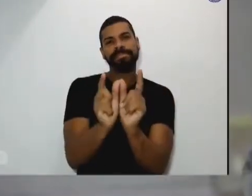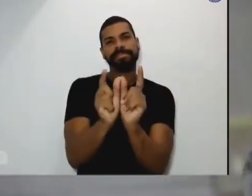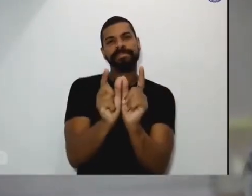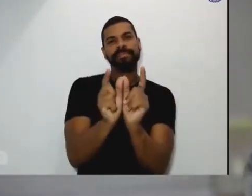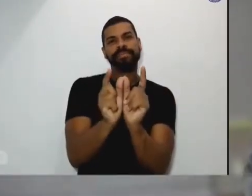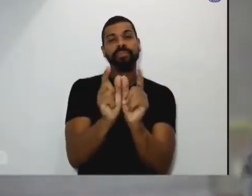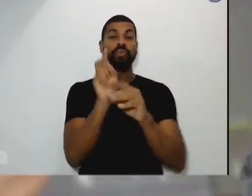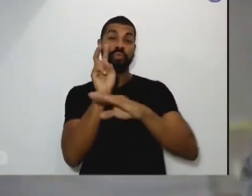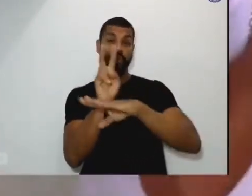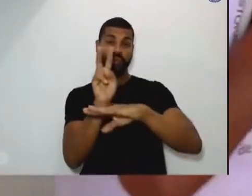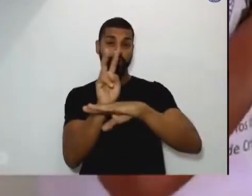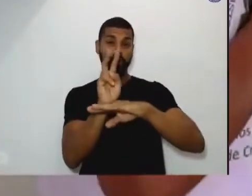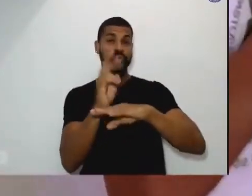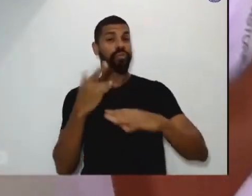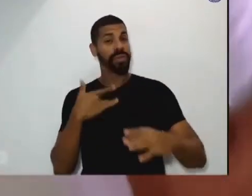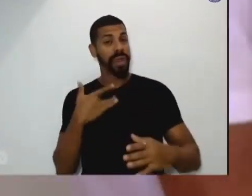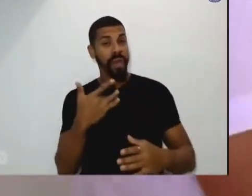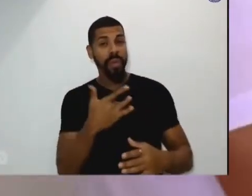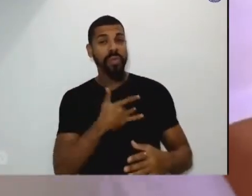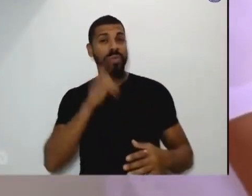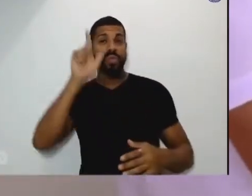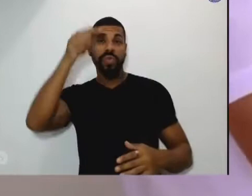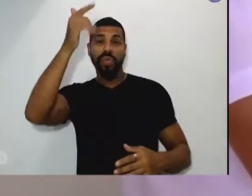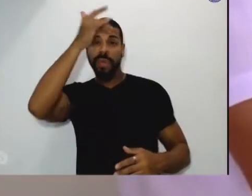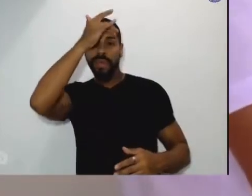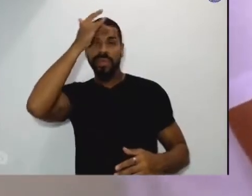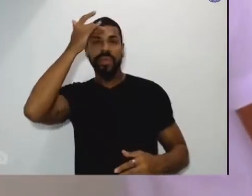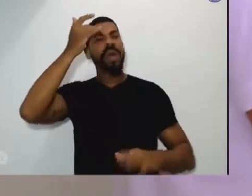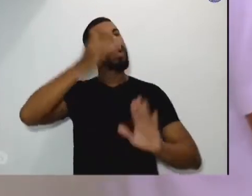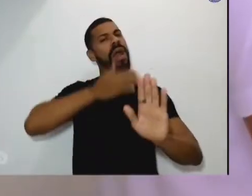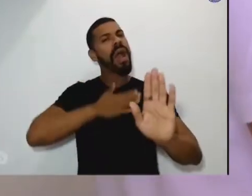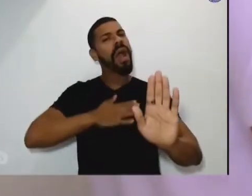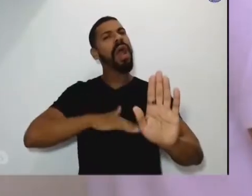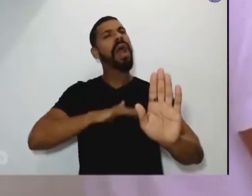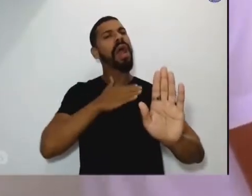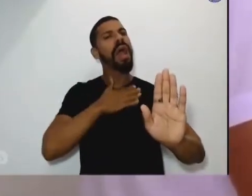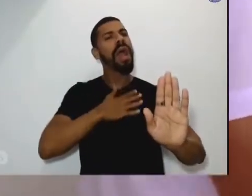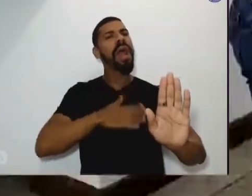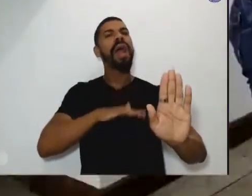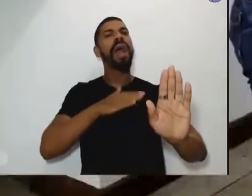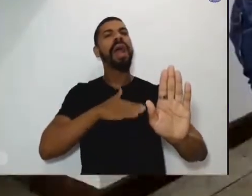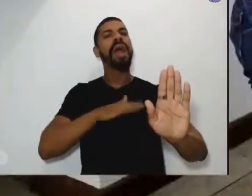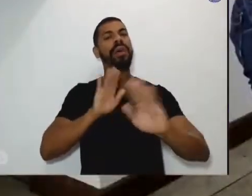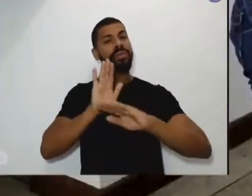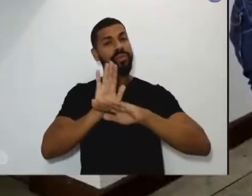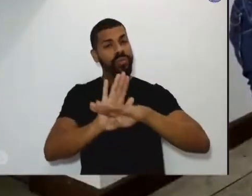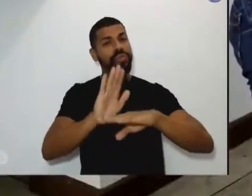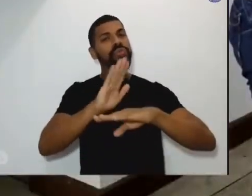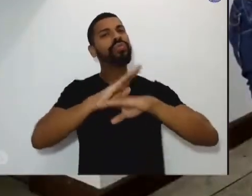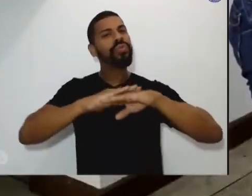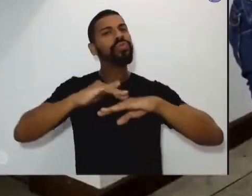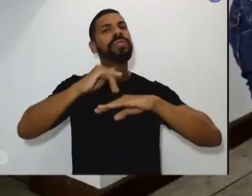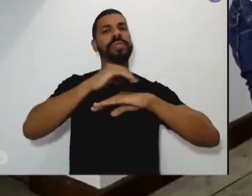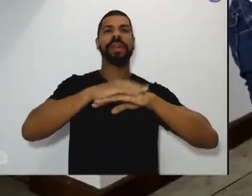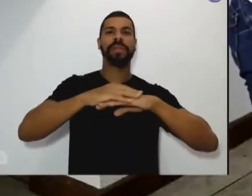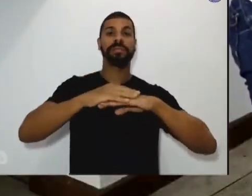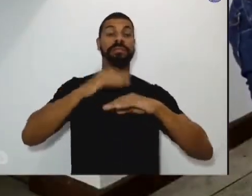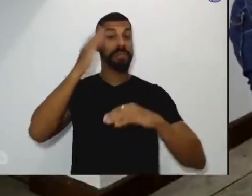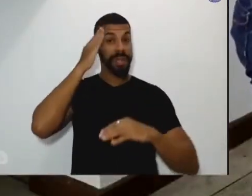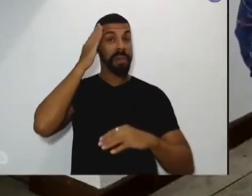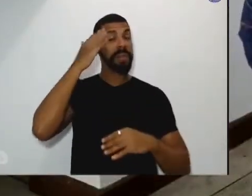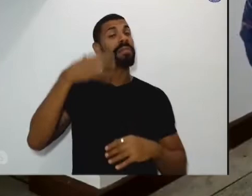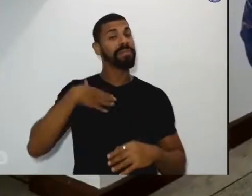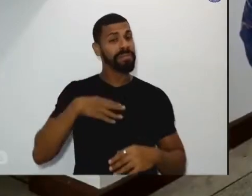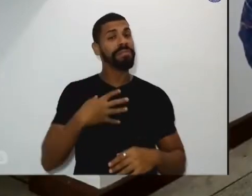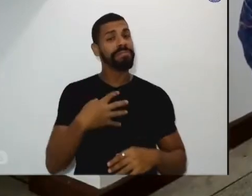saúde do imigrante, acalmá-los, acolher, saber ouvir eles de formas muito